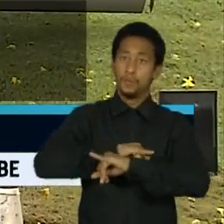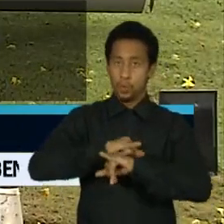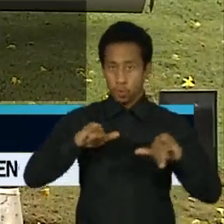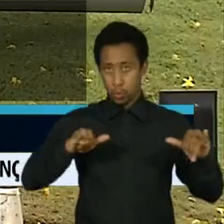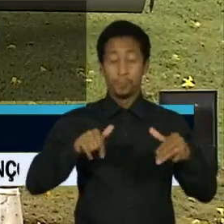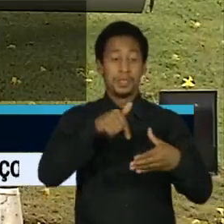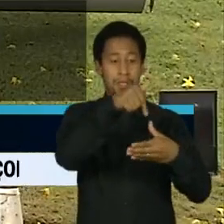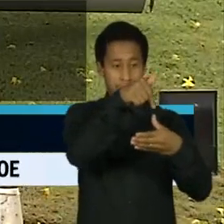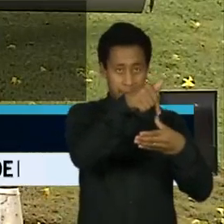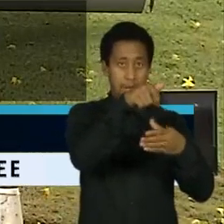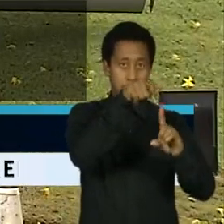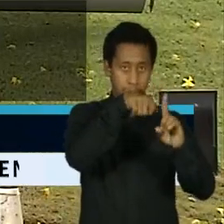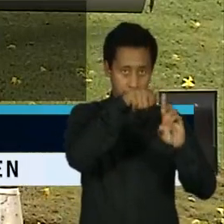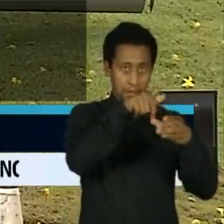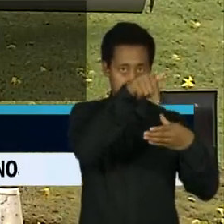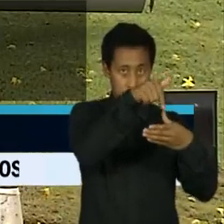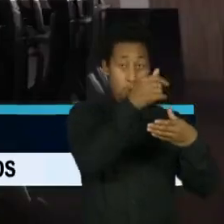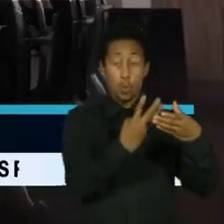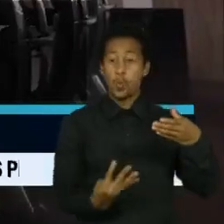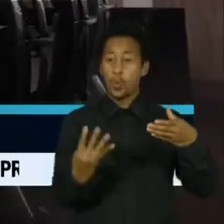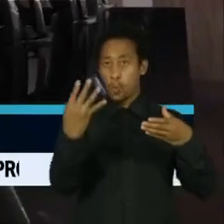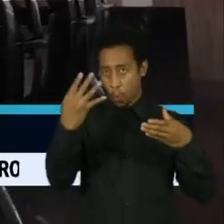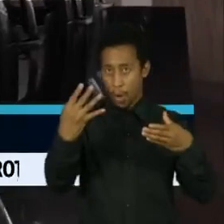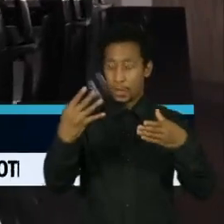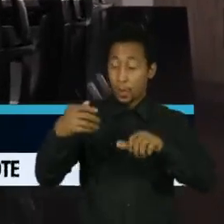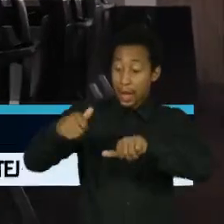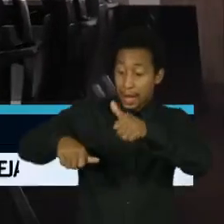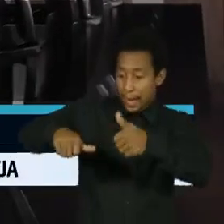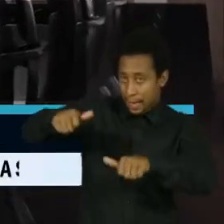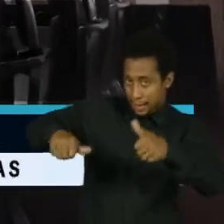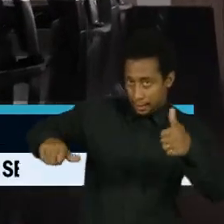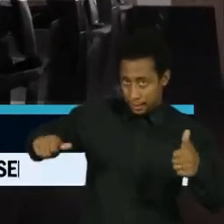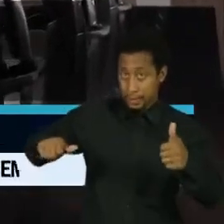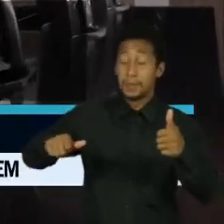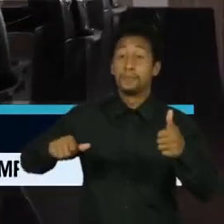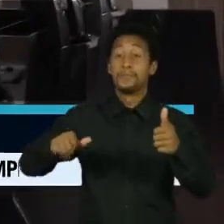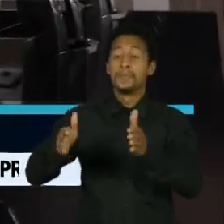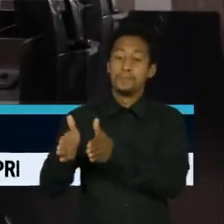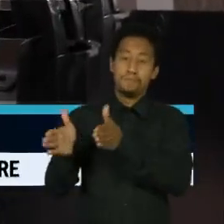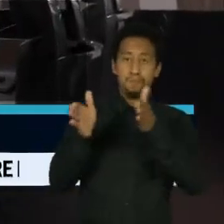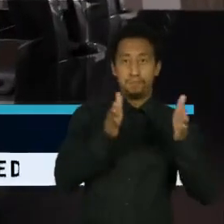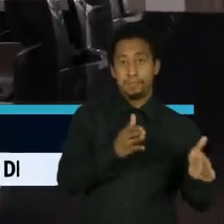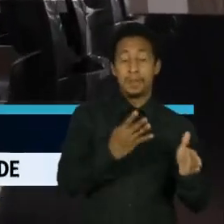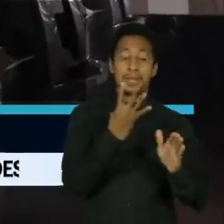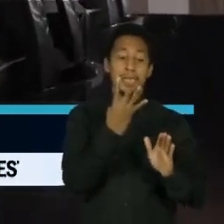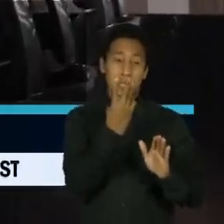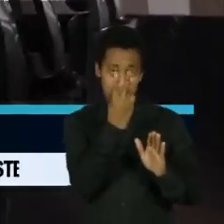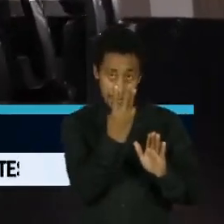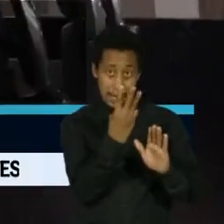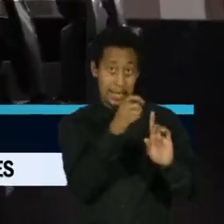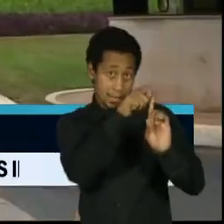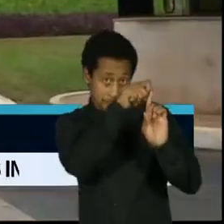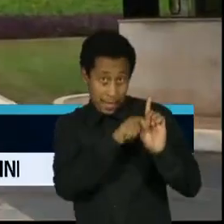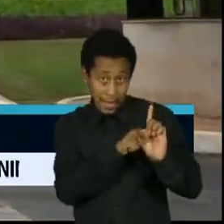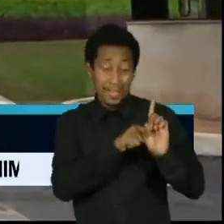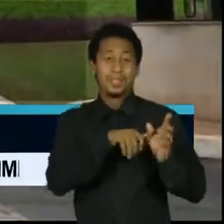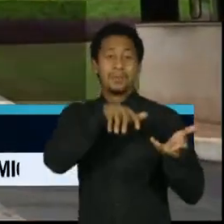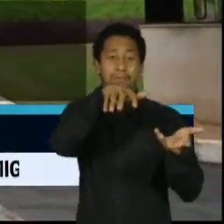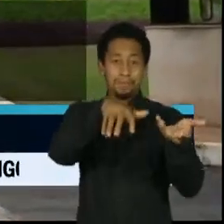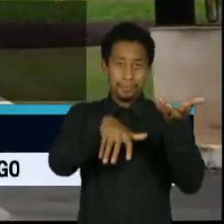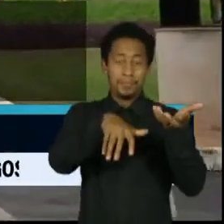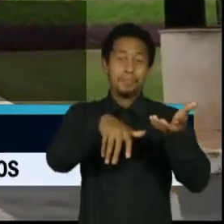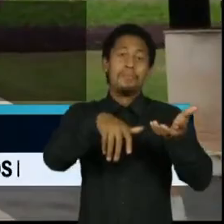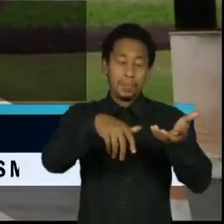usados para a conclusão da análise técnica e outros três meses para a decisão do plenário. A advogada analisou 25